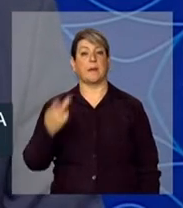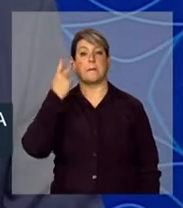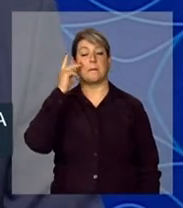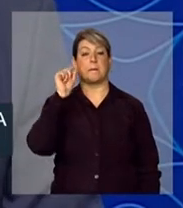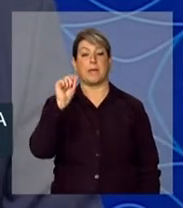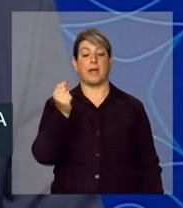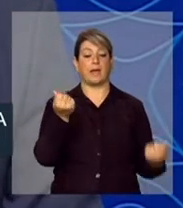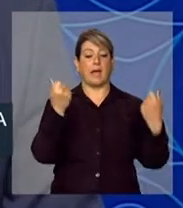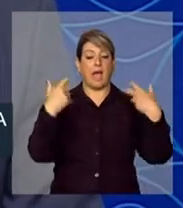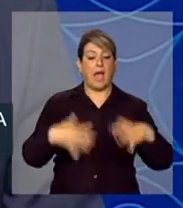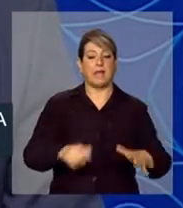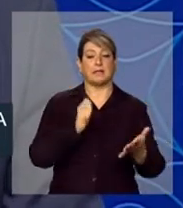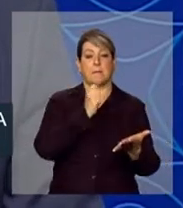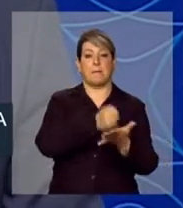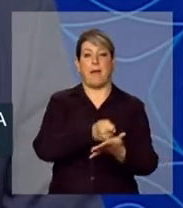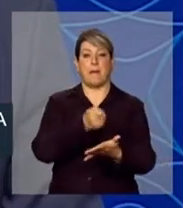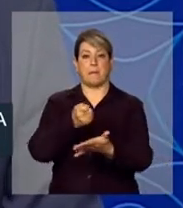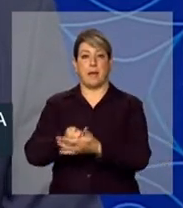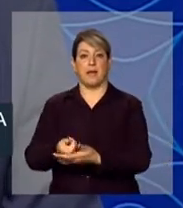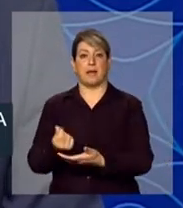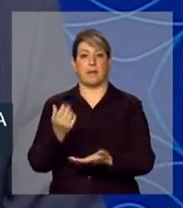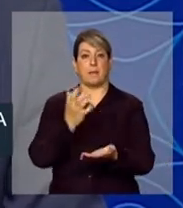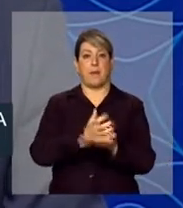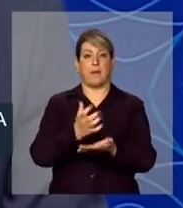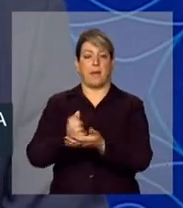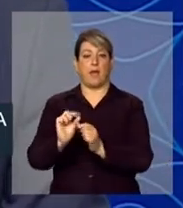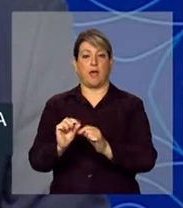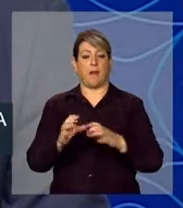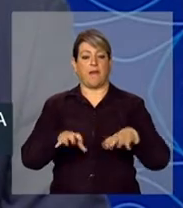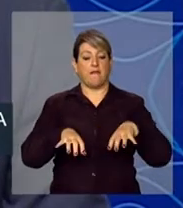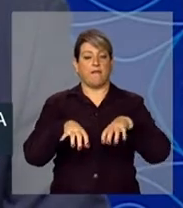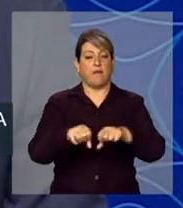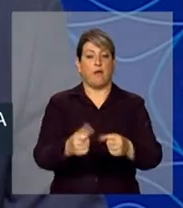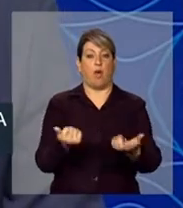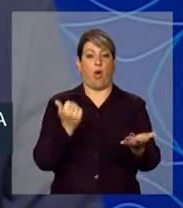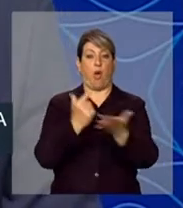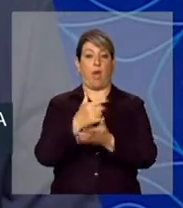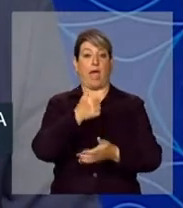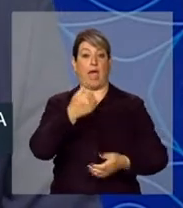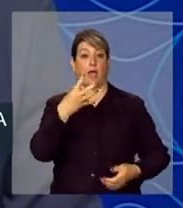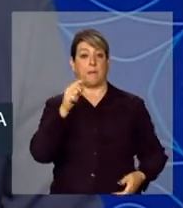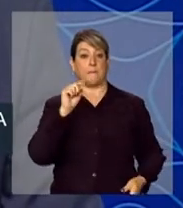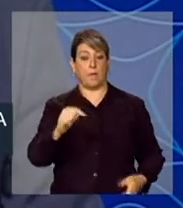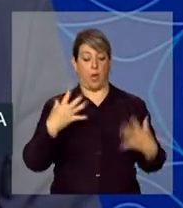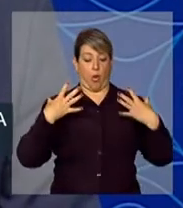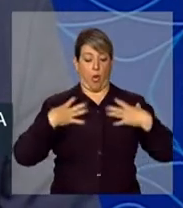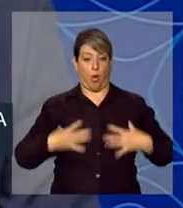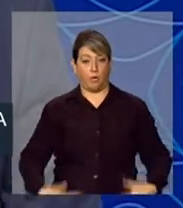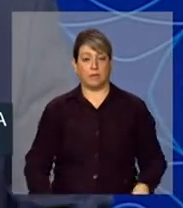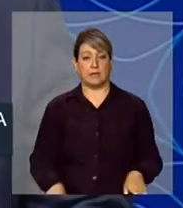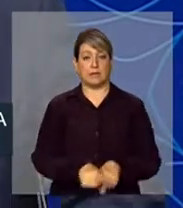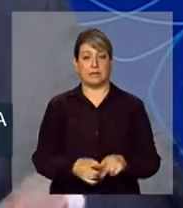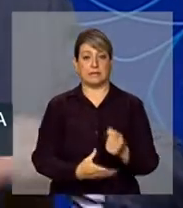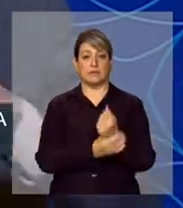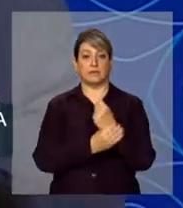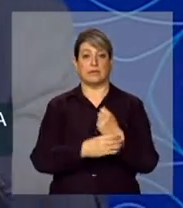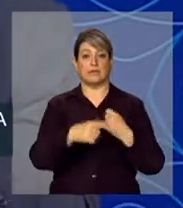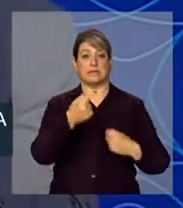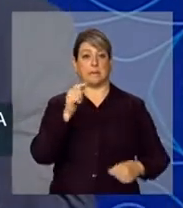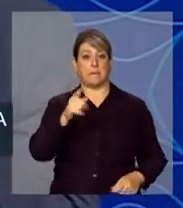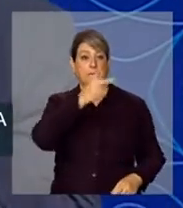para gastos com o processo de formação, compra de 14 mil uniformes, seguro para 7 mil pessoas,